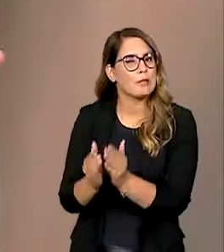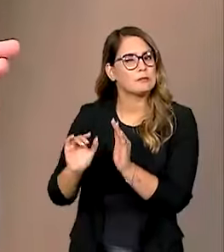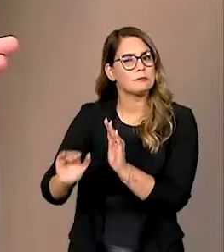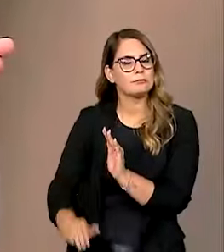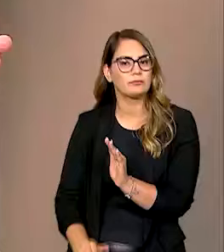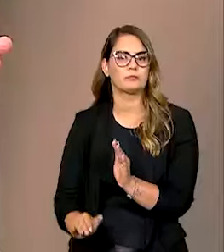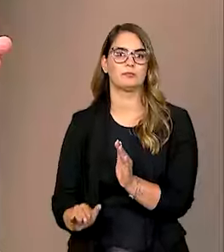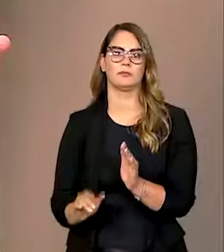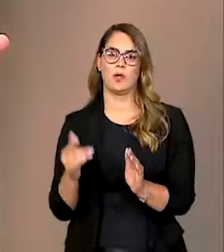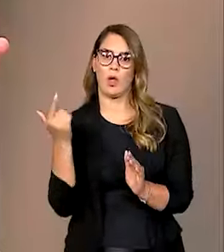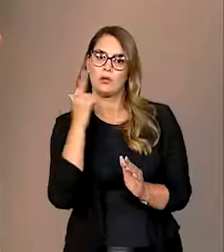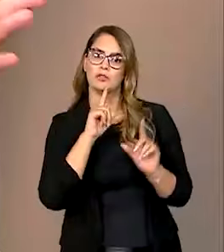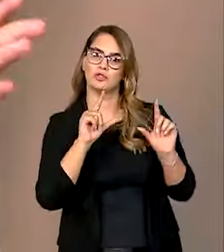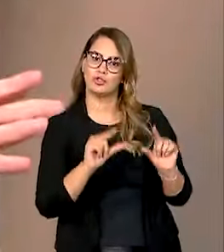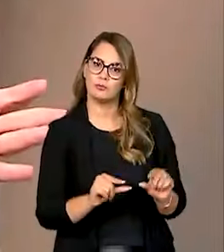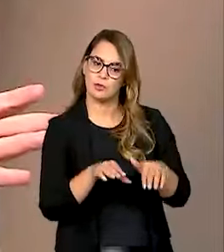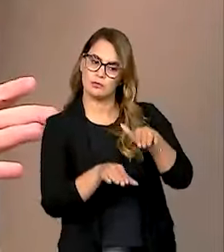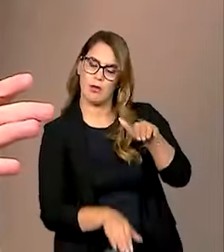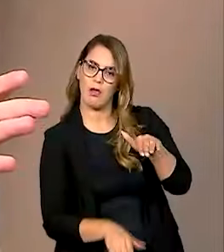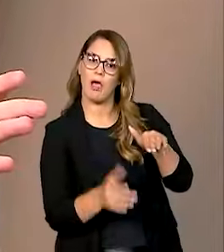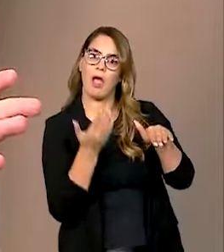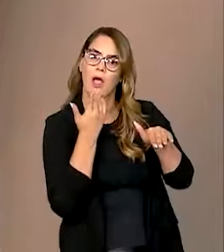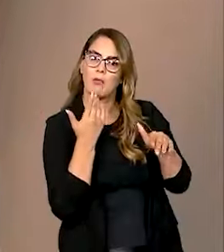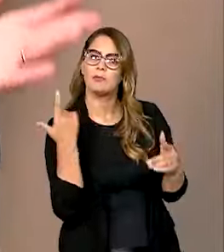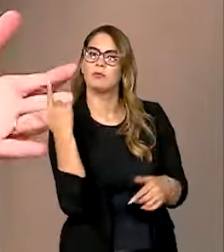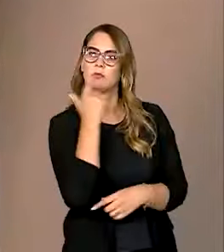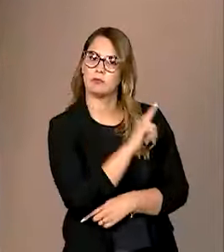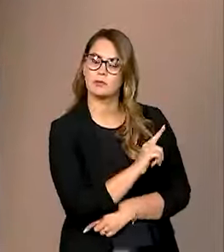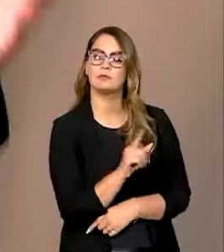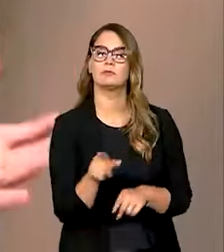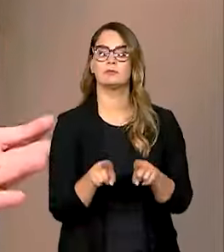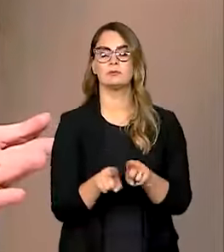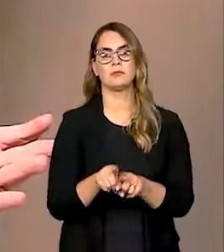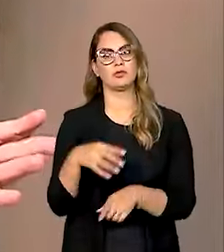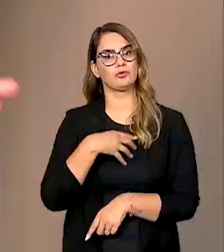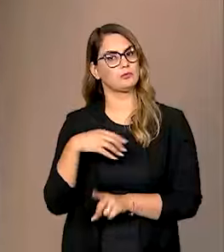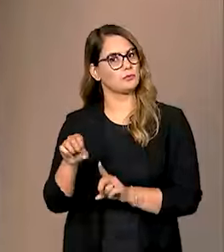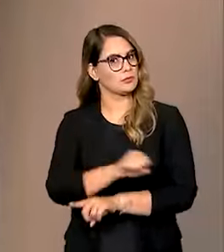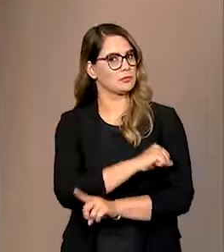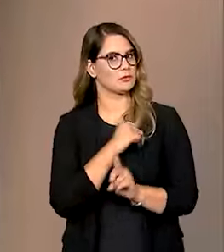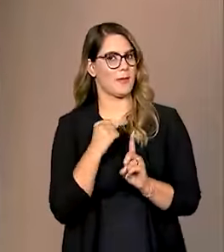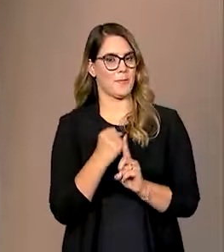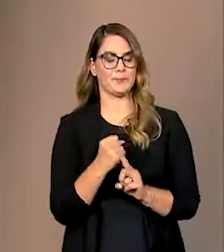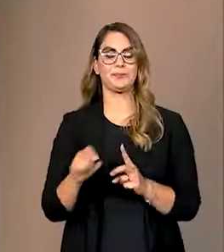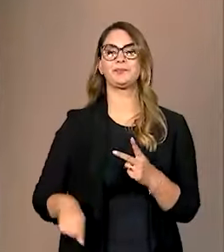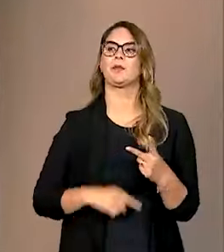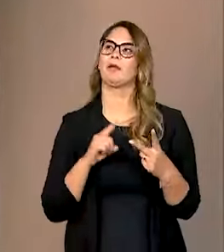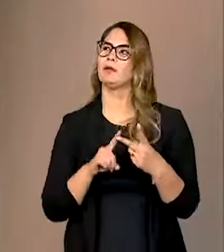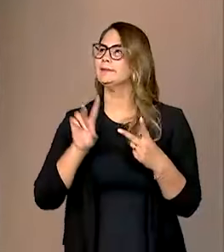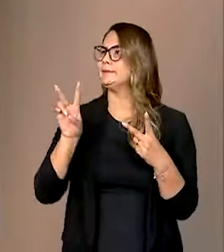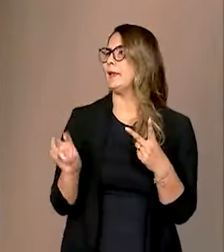Então, é reduzir a desigualdade no acesso a alimentos e também nas condições sociais. Outro tema